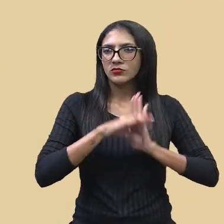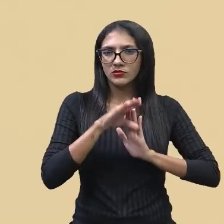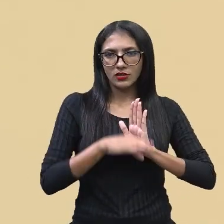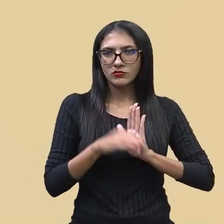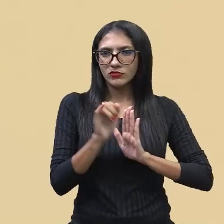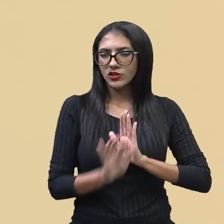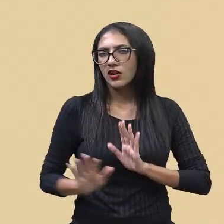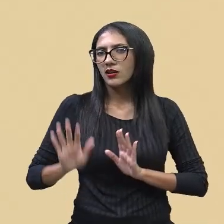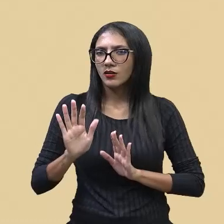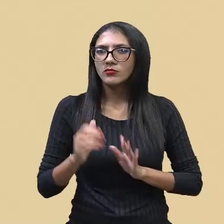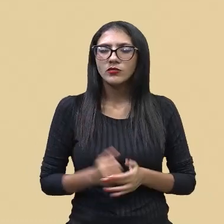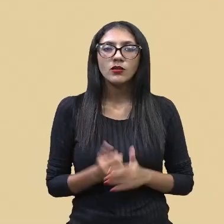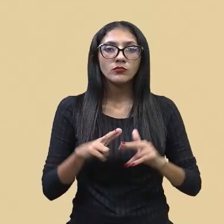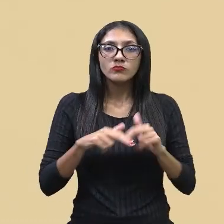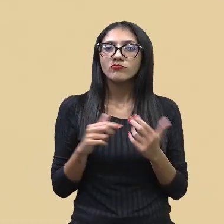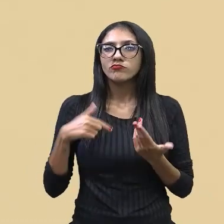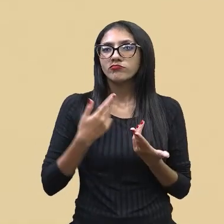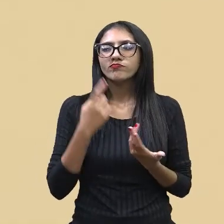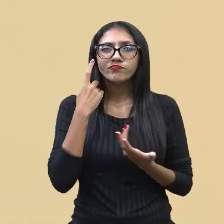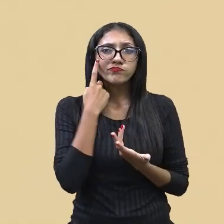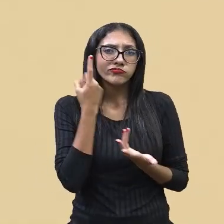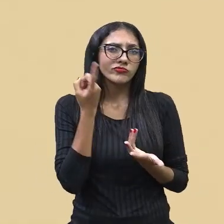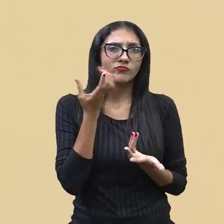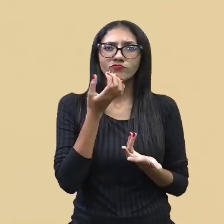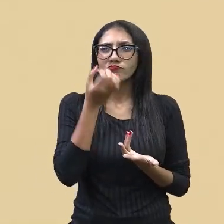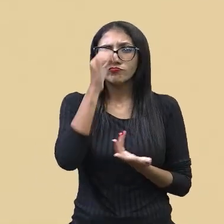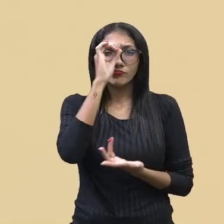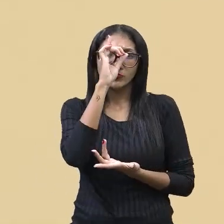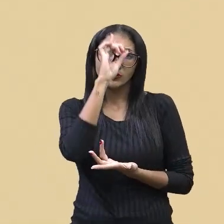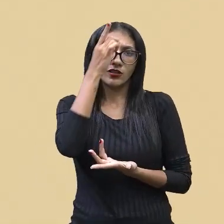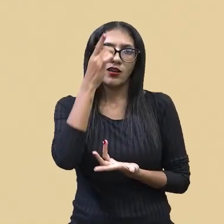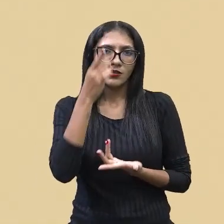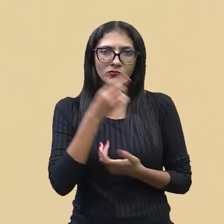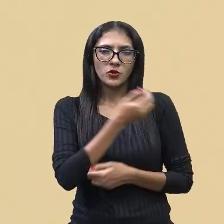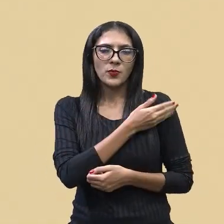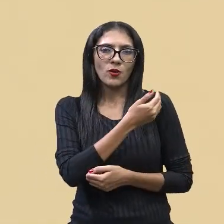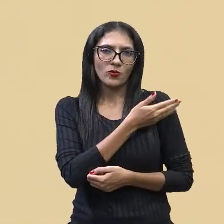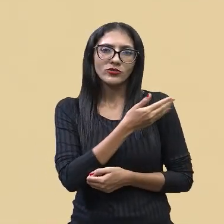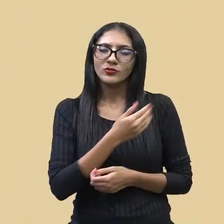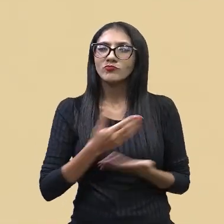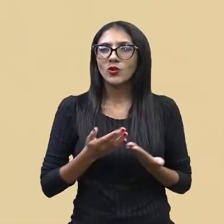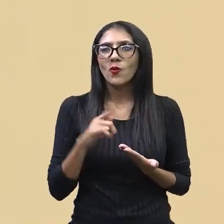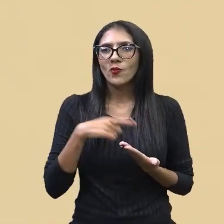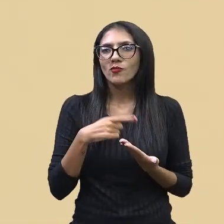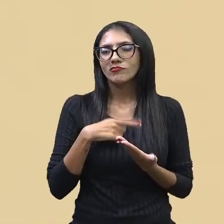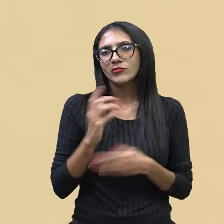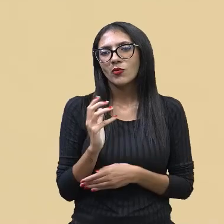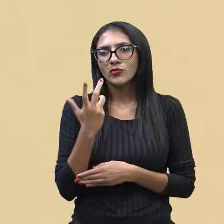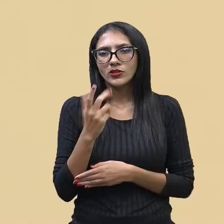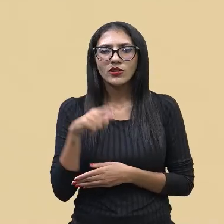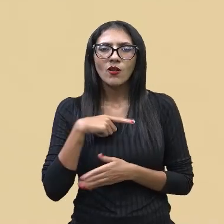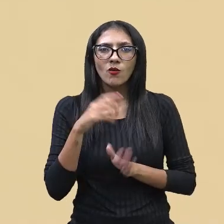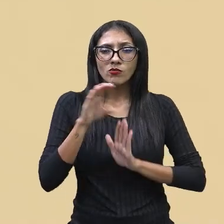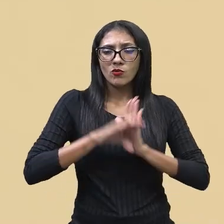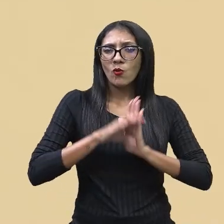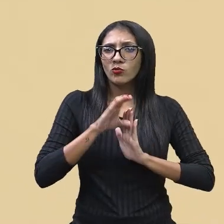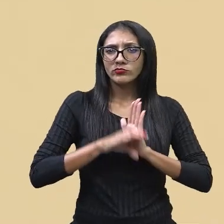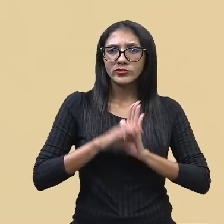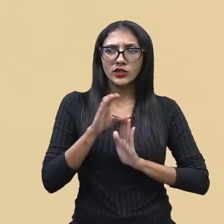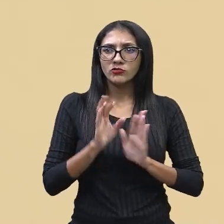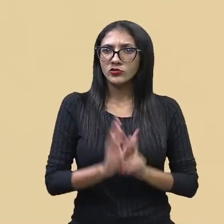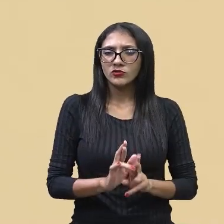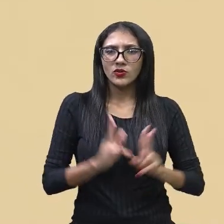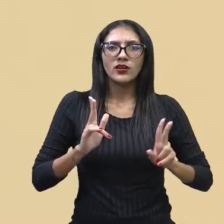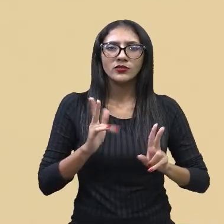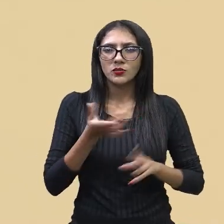todo. E aí acabamos criando esses preconceitos aí. A ideia do preconceito é justamente isso, né? É um conceito antecipado. O nome